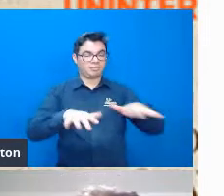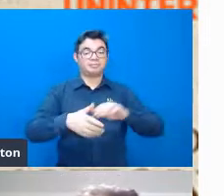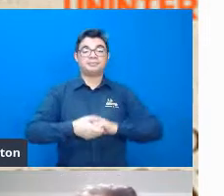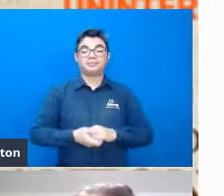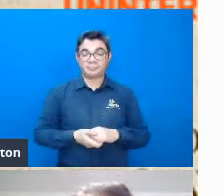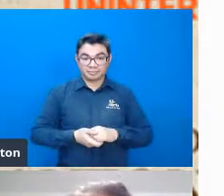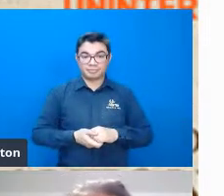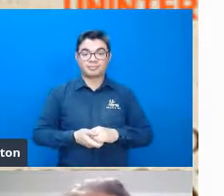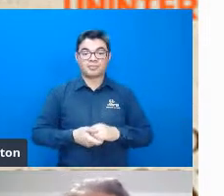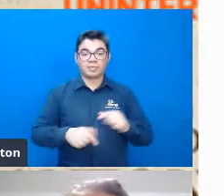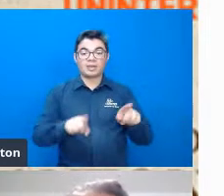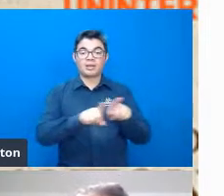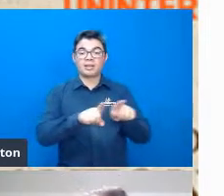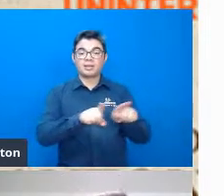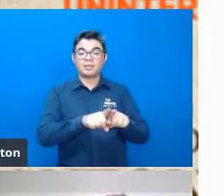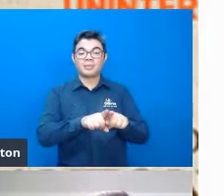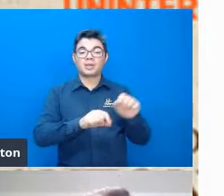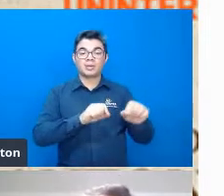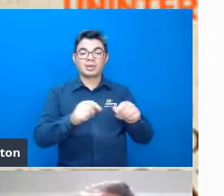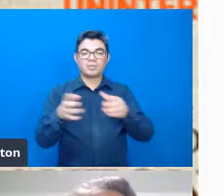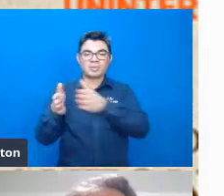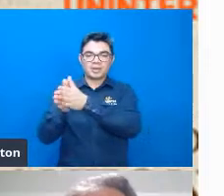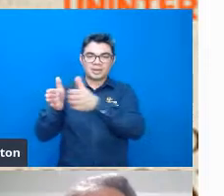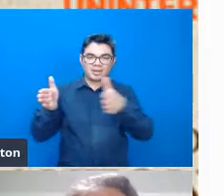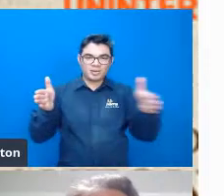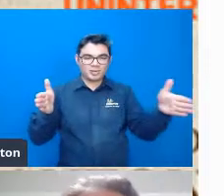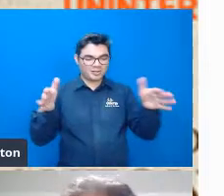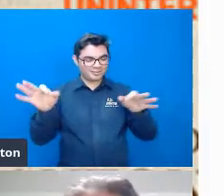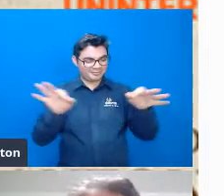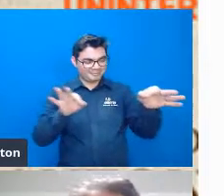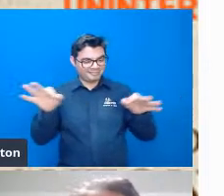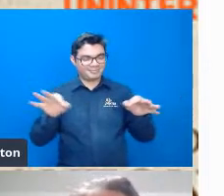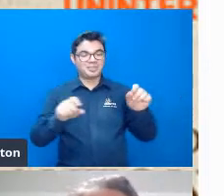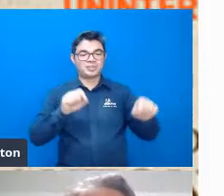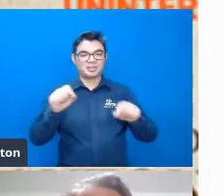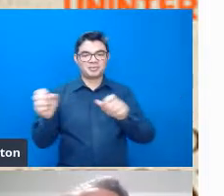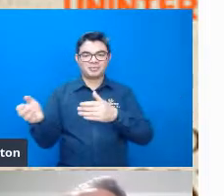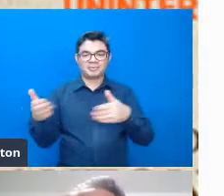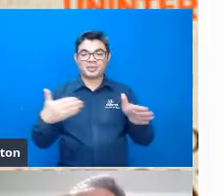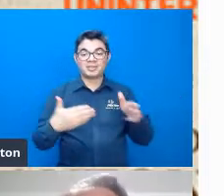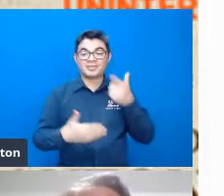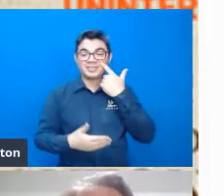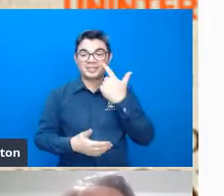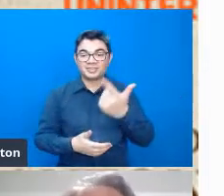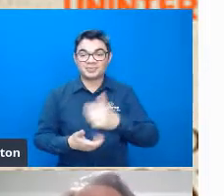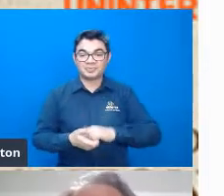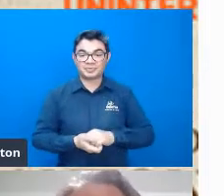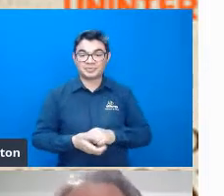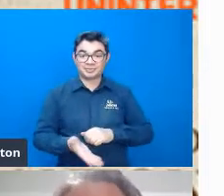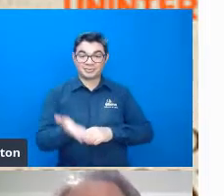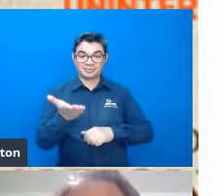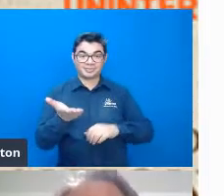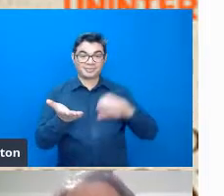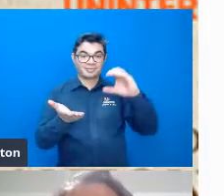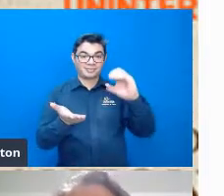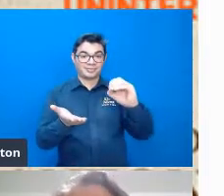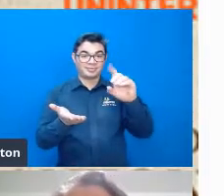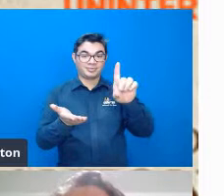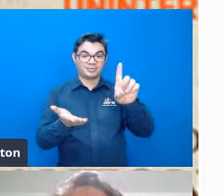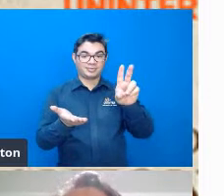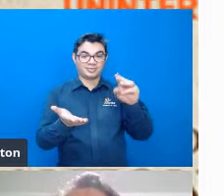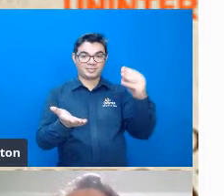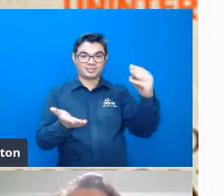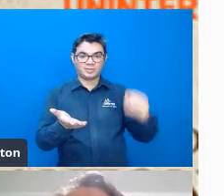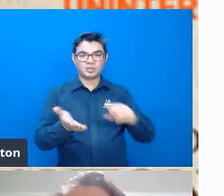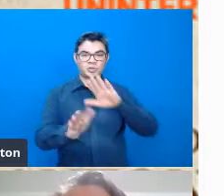Então, foi nesse contexto de período de transição que, pode passar, por gentileza, que o Odum estava inserido, né, ele